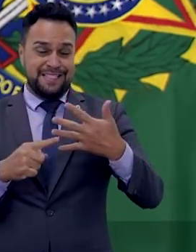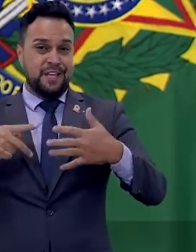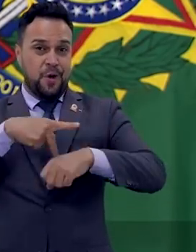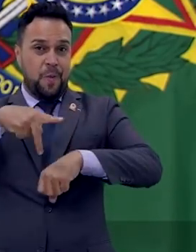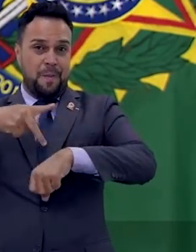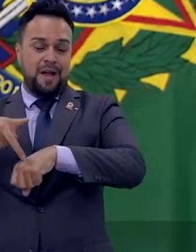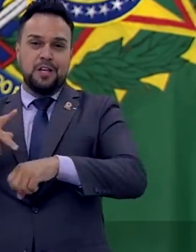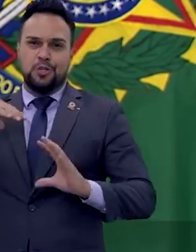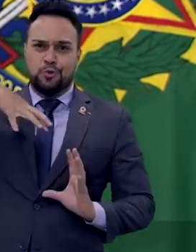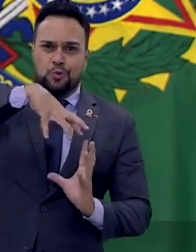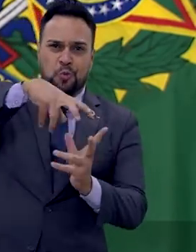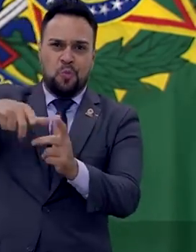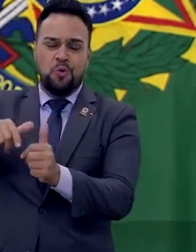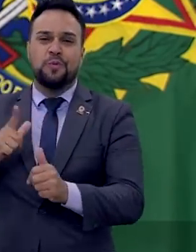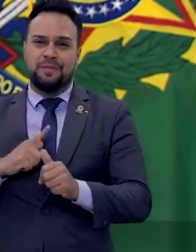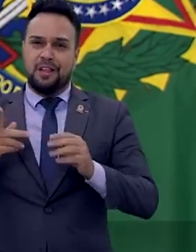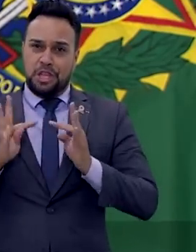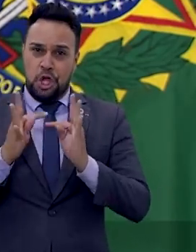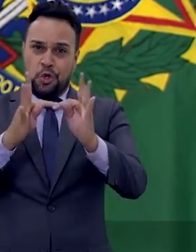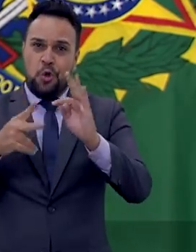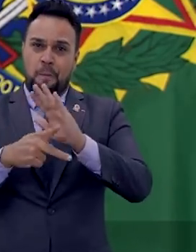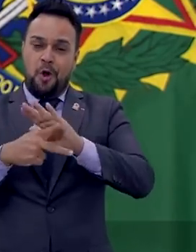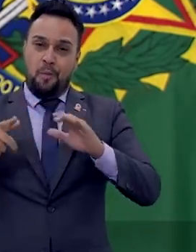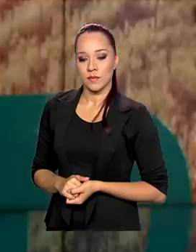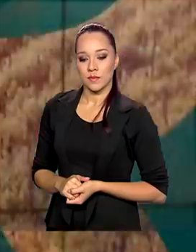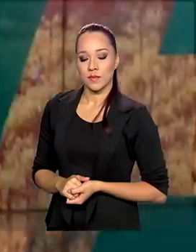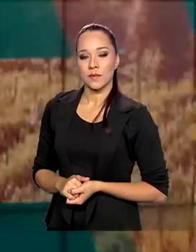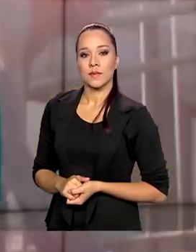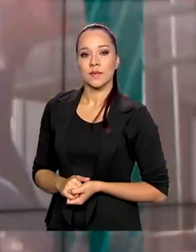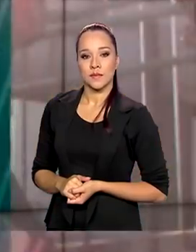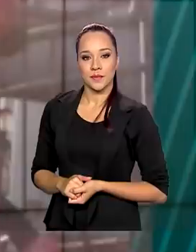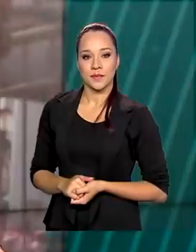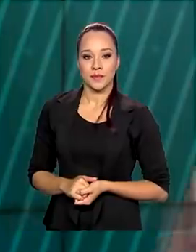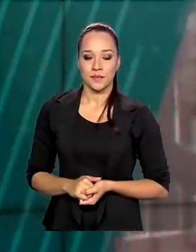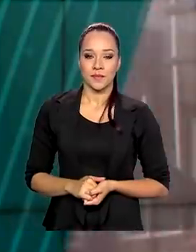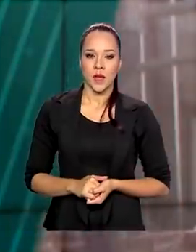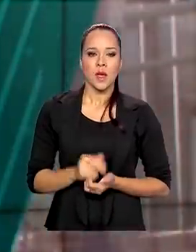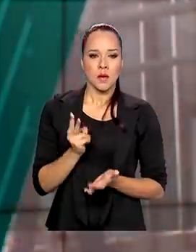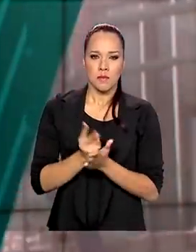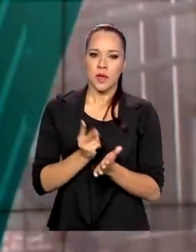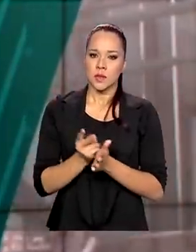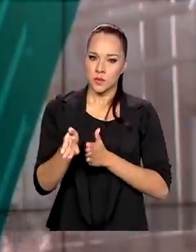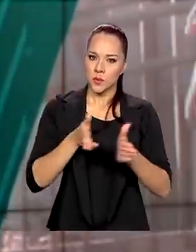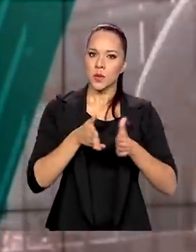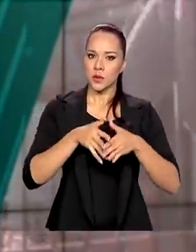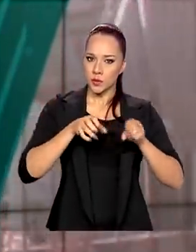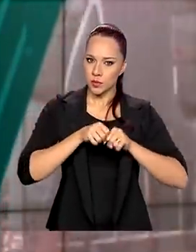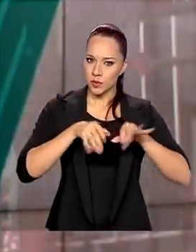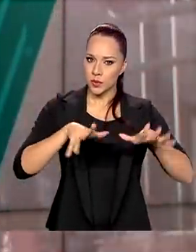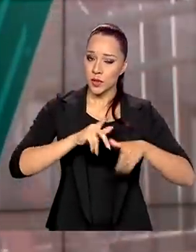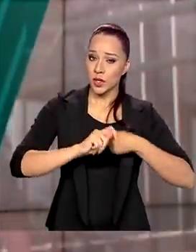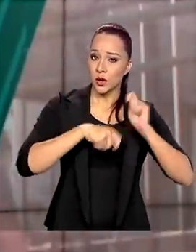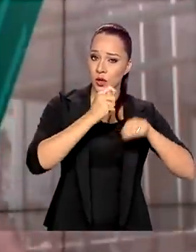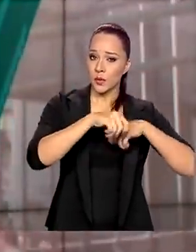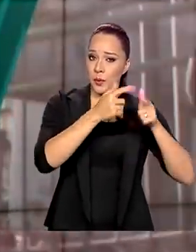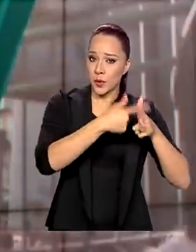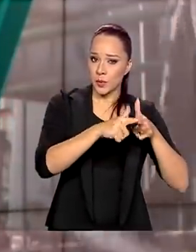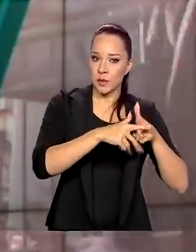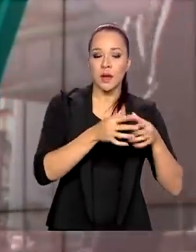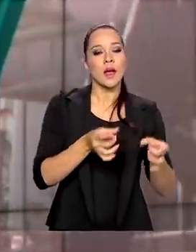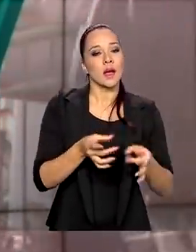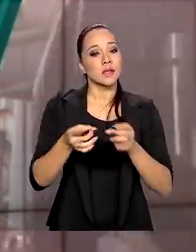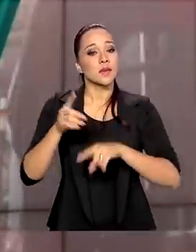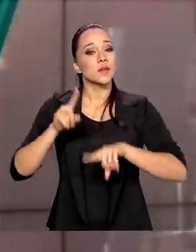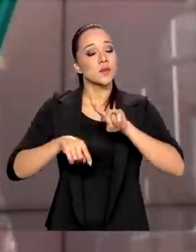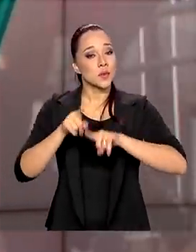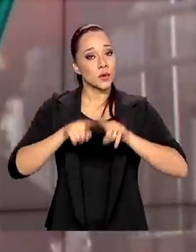têm o domínio da tecnologia do combustível nuclear. Mesmo num ano de pandemia e a economia em crise, as vendas de